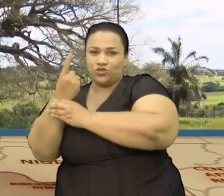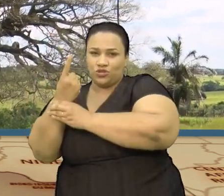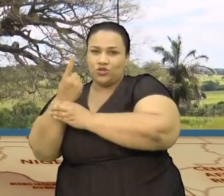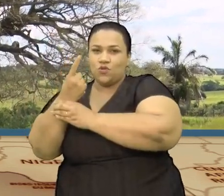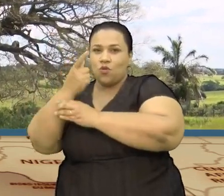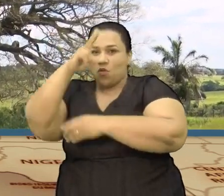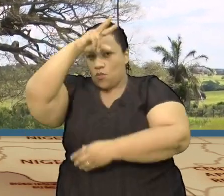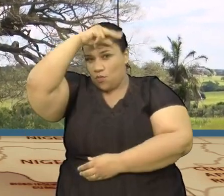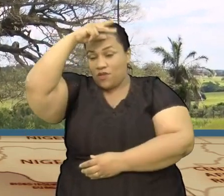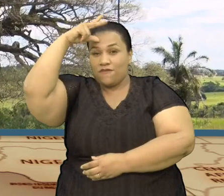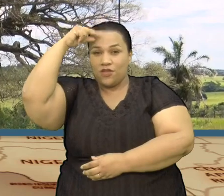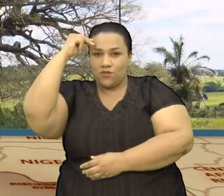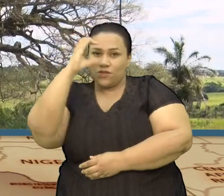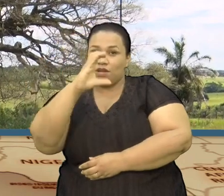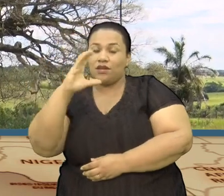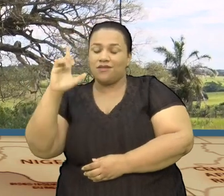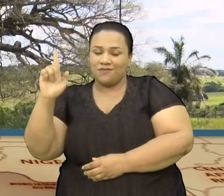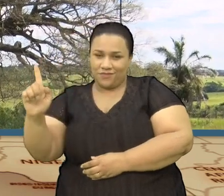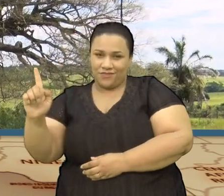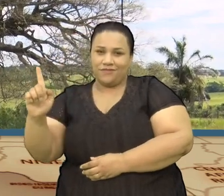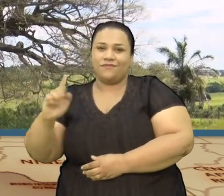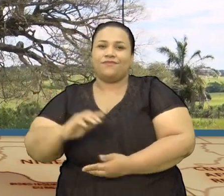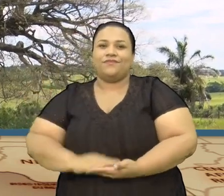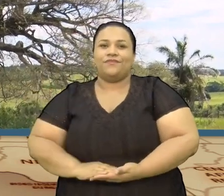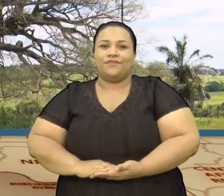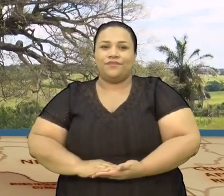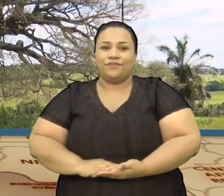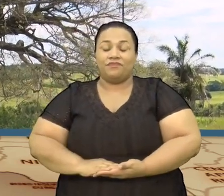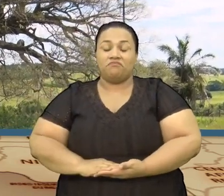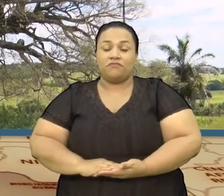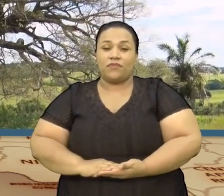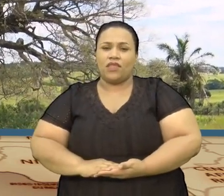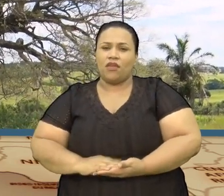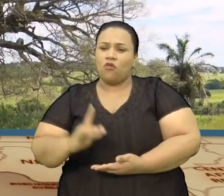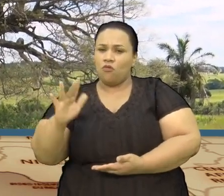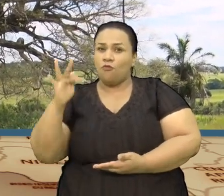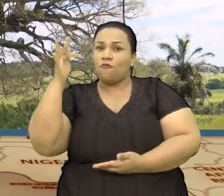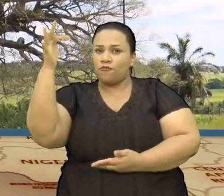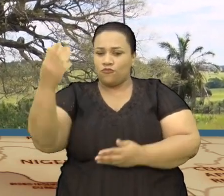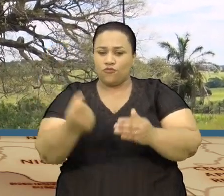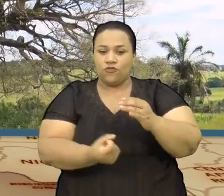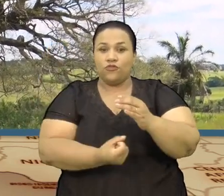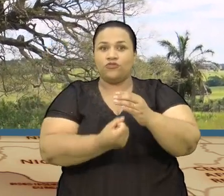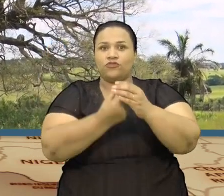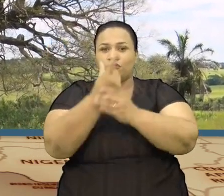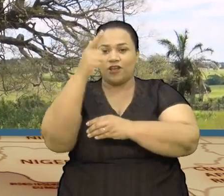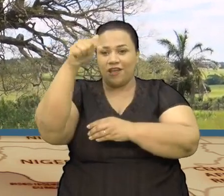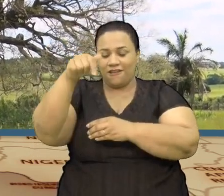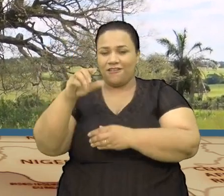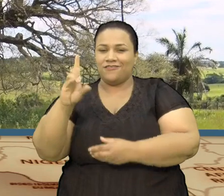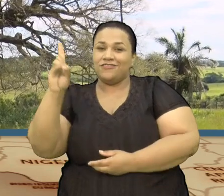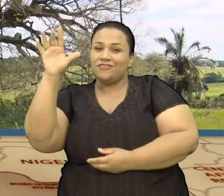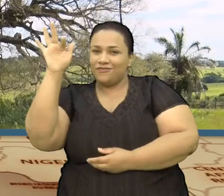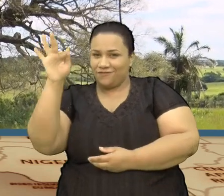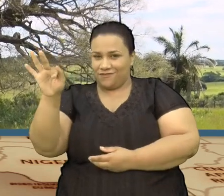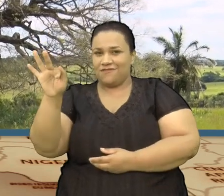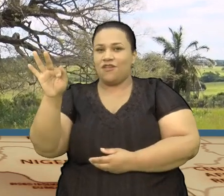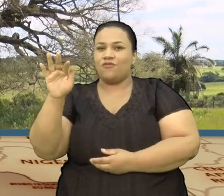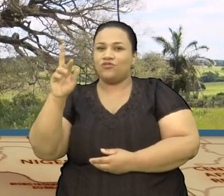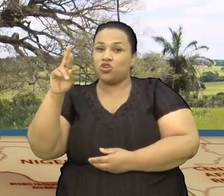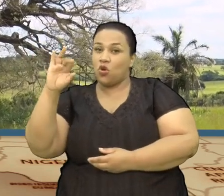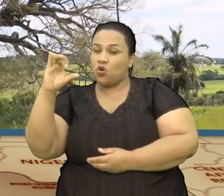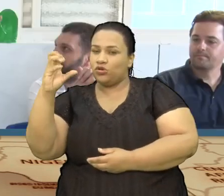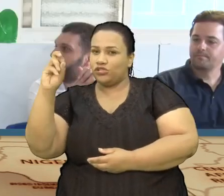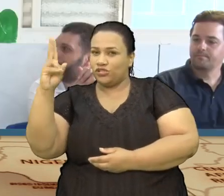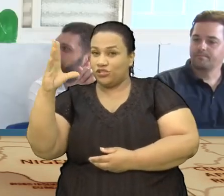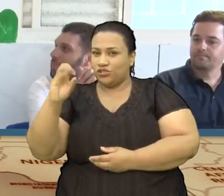coração Da prefeitura Municipal De Campo Grande Em breve Será implantado No distrito De Rochedinho